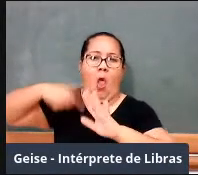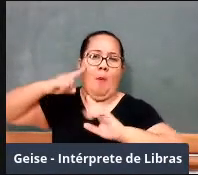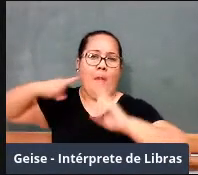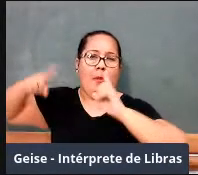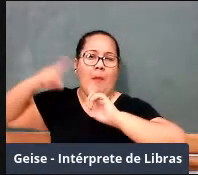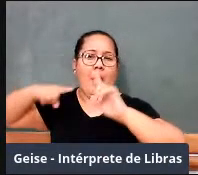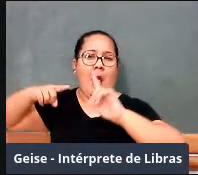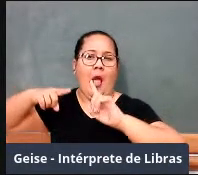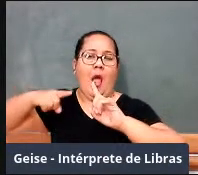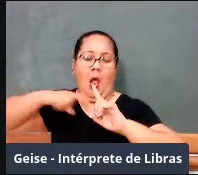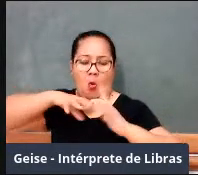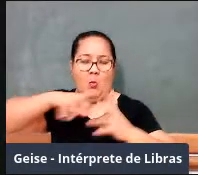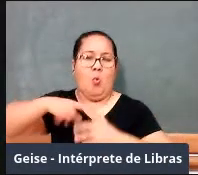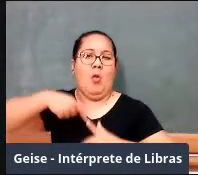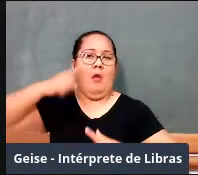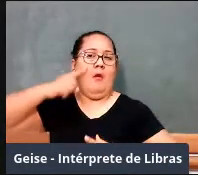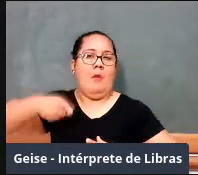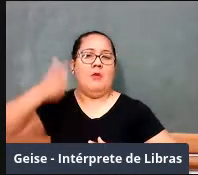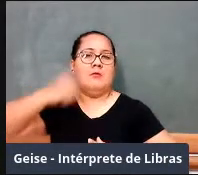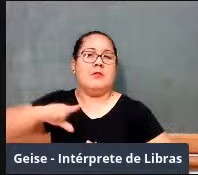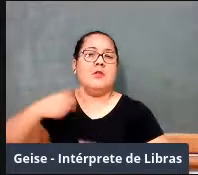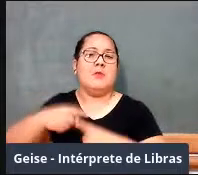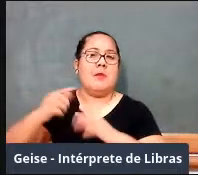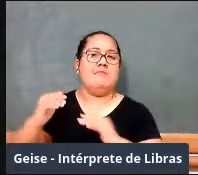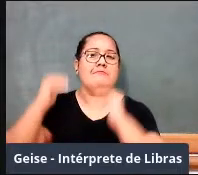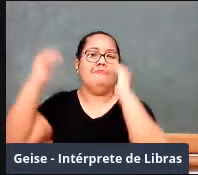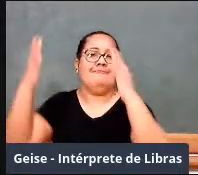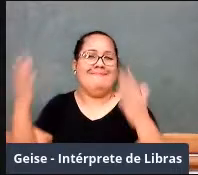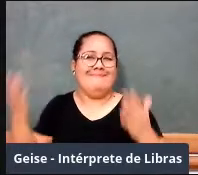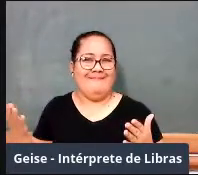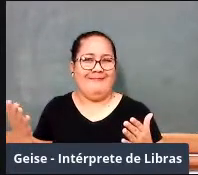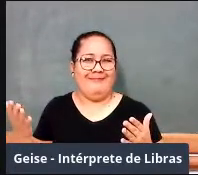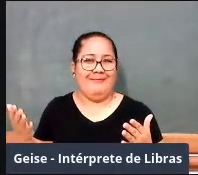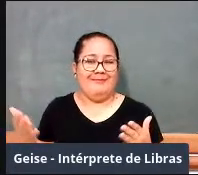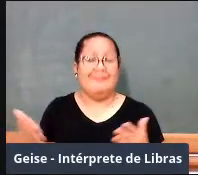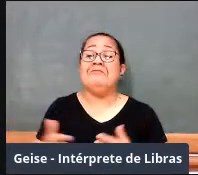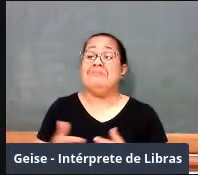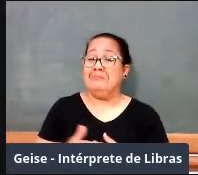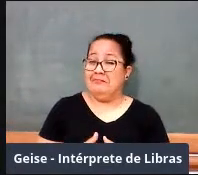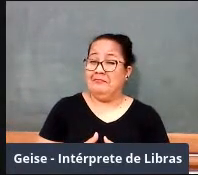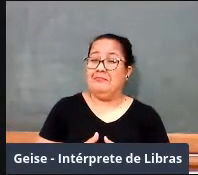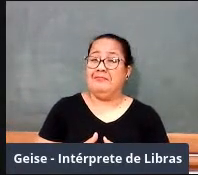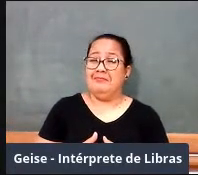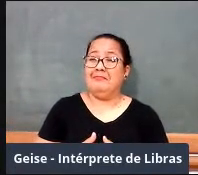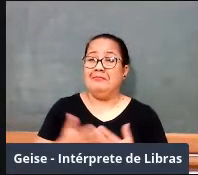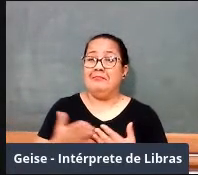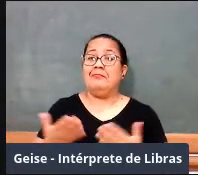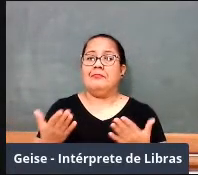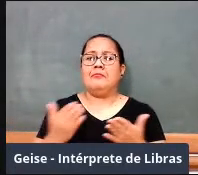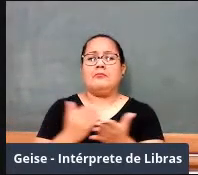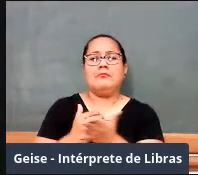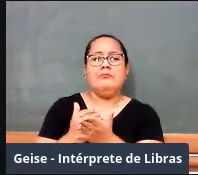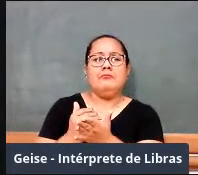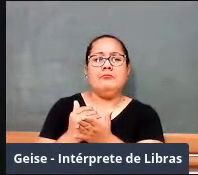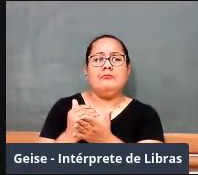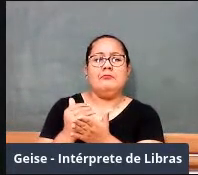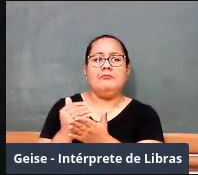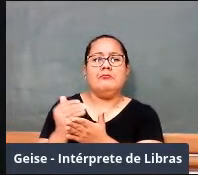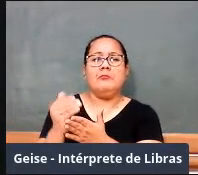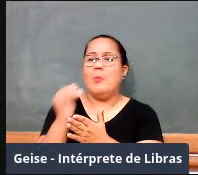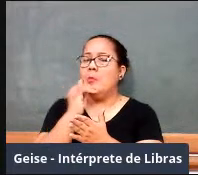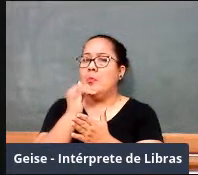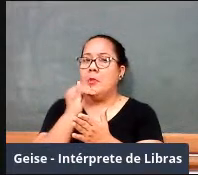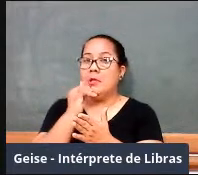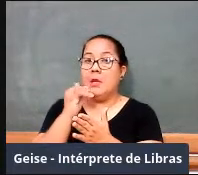experiências primeiras na corrida espacial, o lado ocidental que